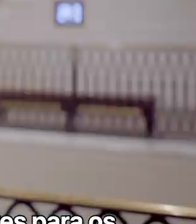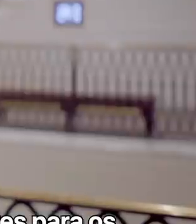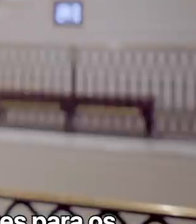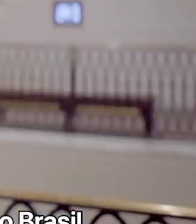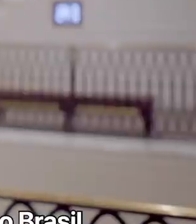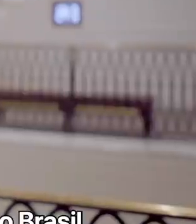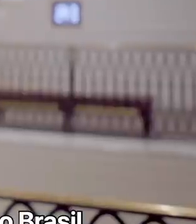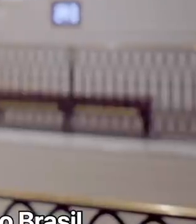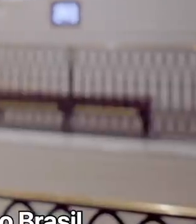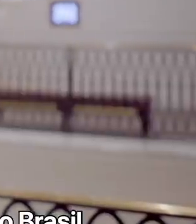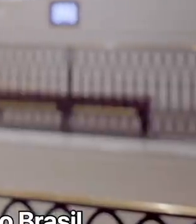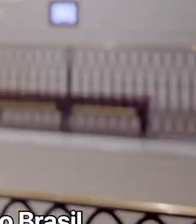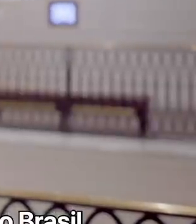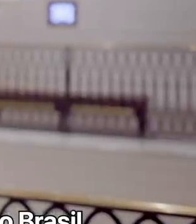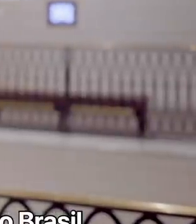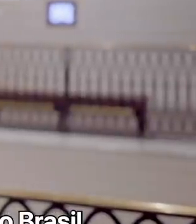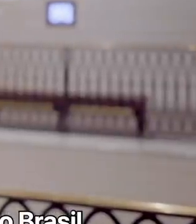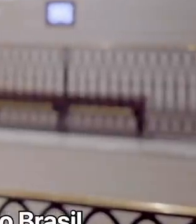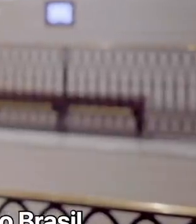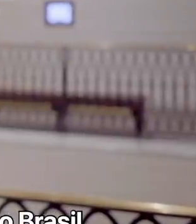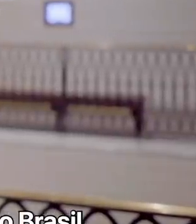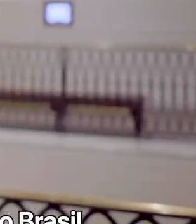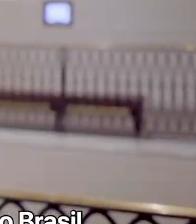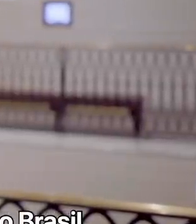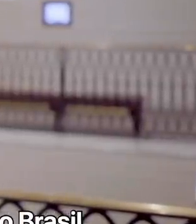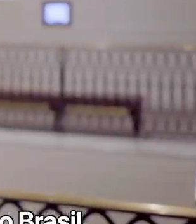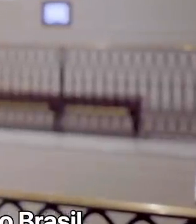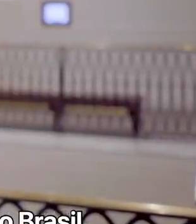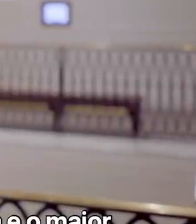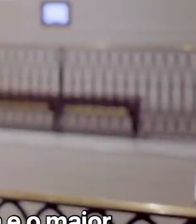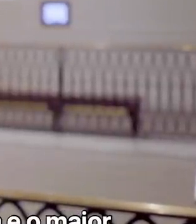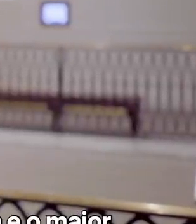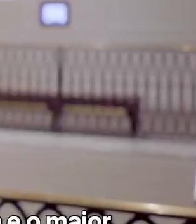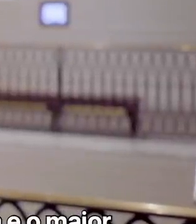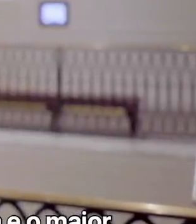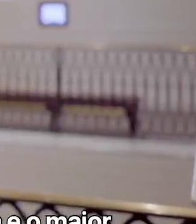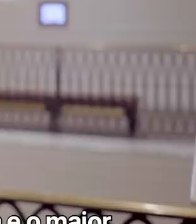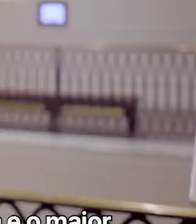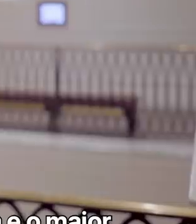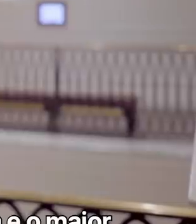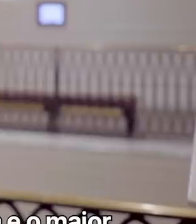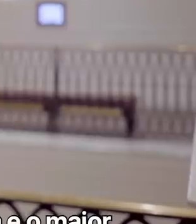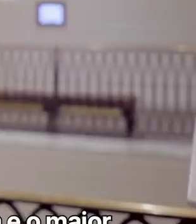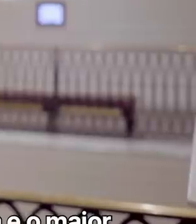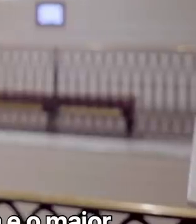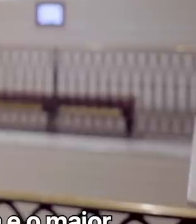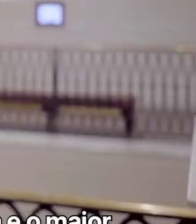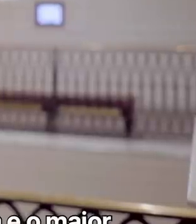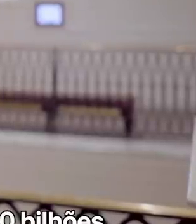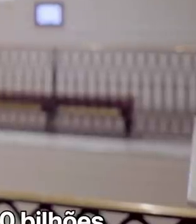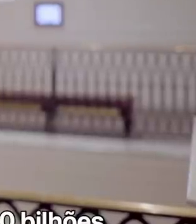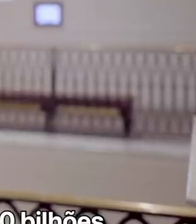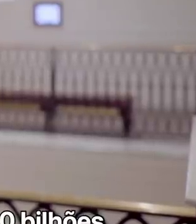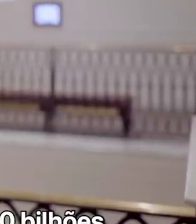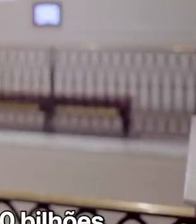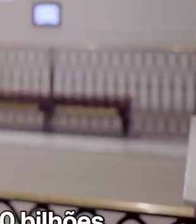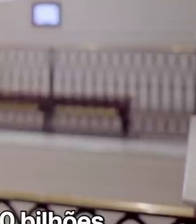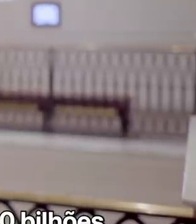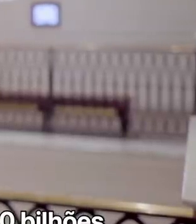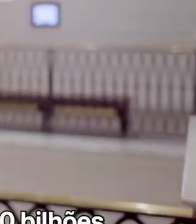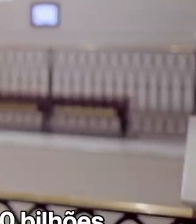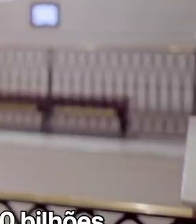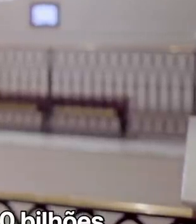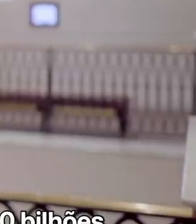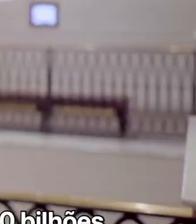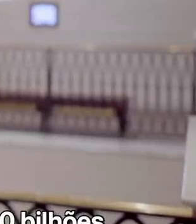de dólares para os países em desenvolvimento, e dentre eles o Brasil, o principal deles, porque tem a maior floresta e o maior acervo de